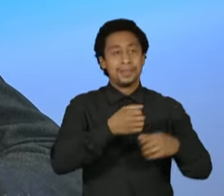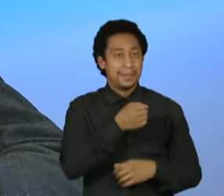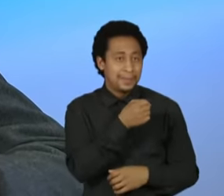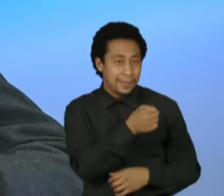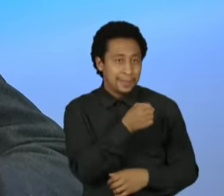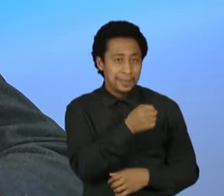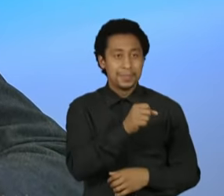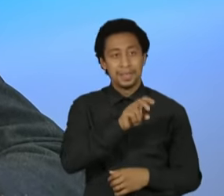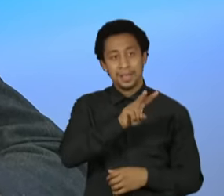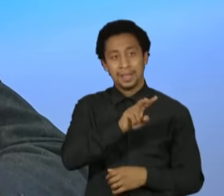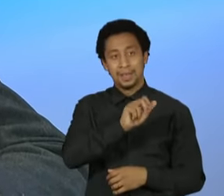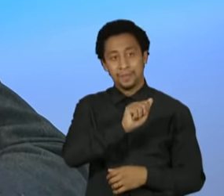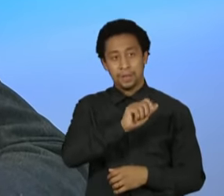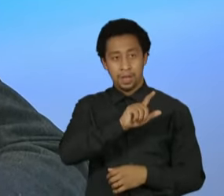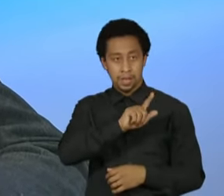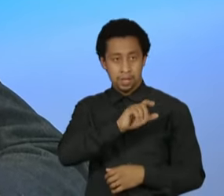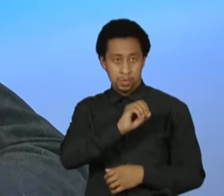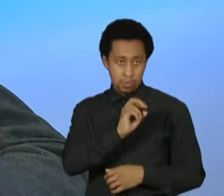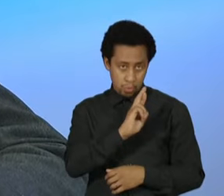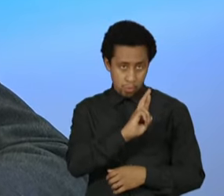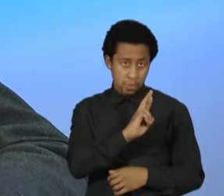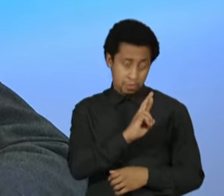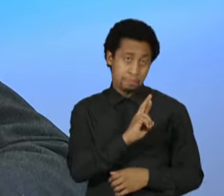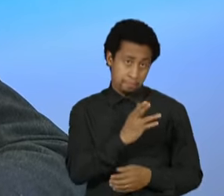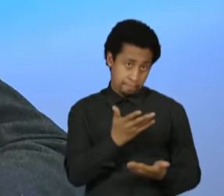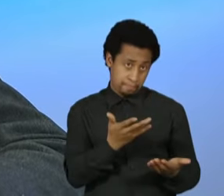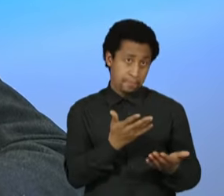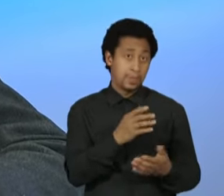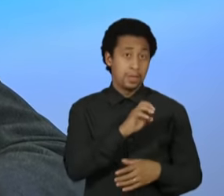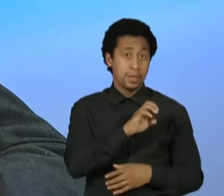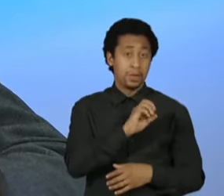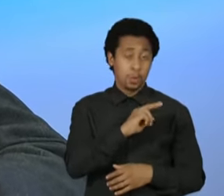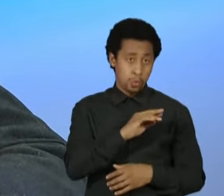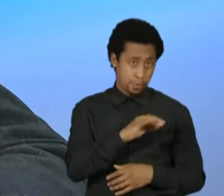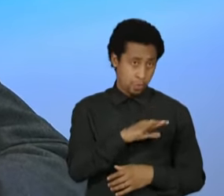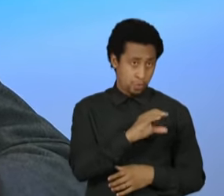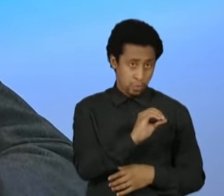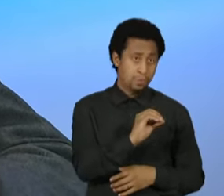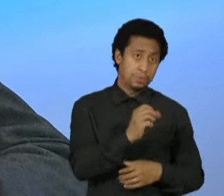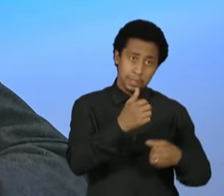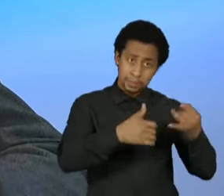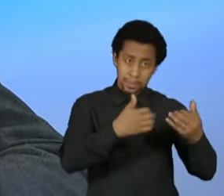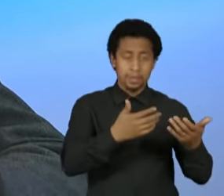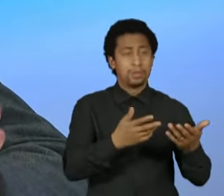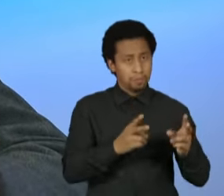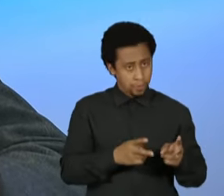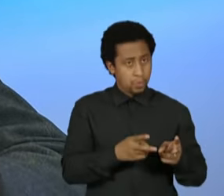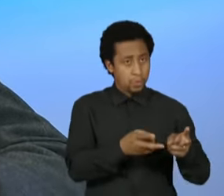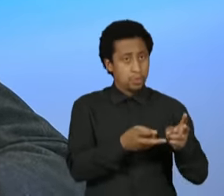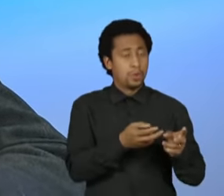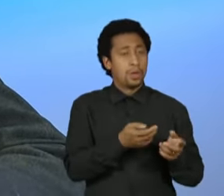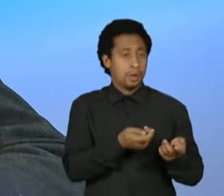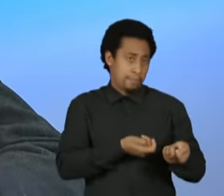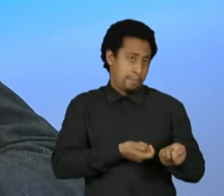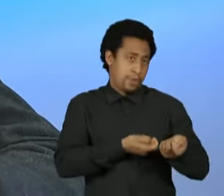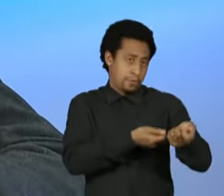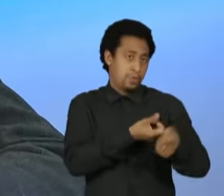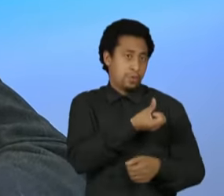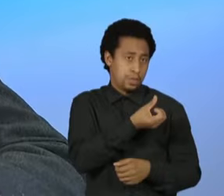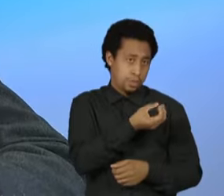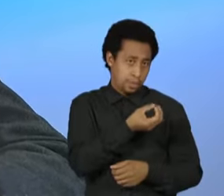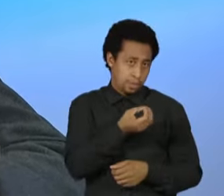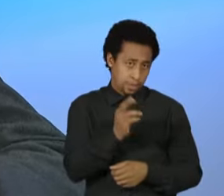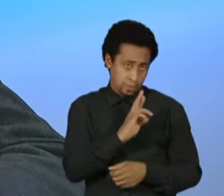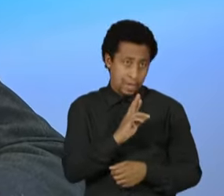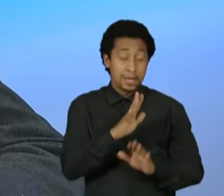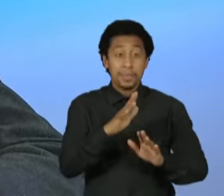pretendia manter esse valor de R$ 600, cortando alguns supérfluos. Eu queria saber